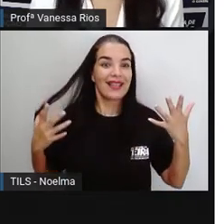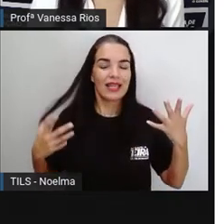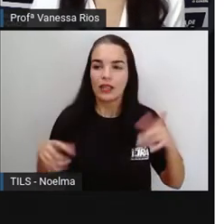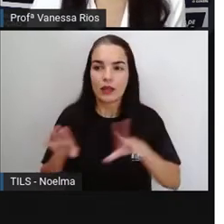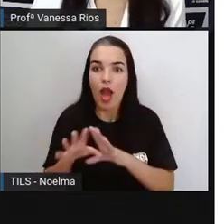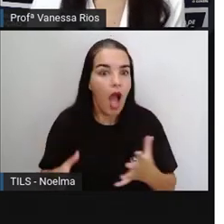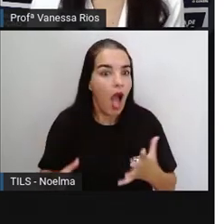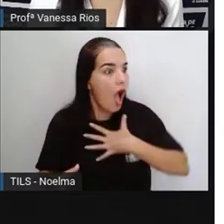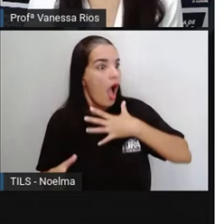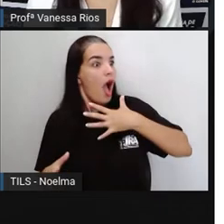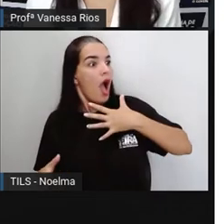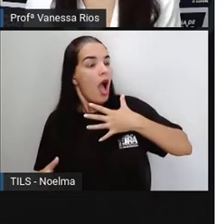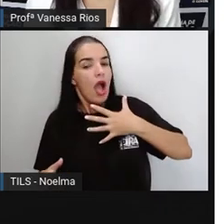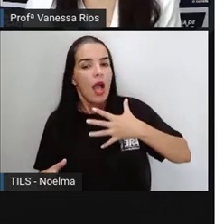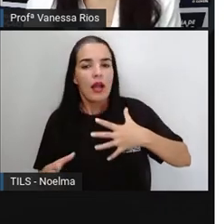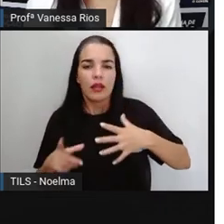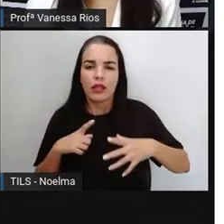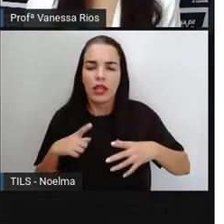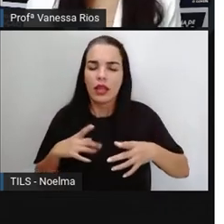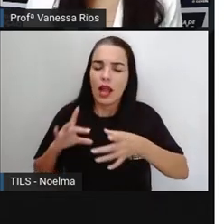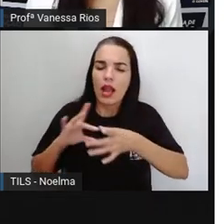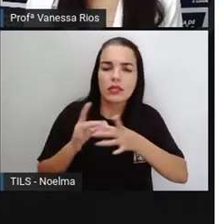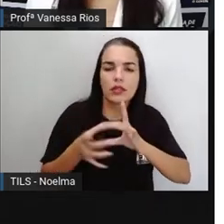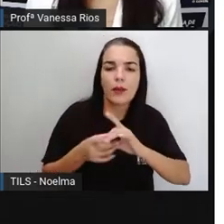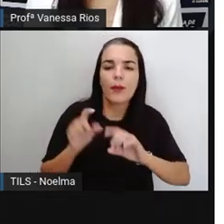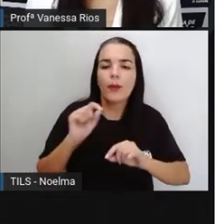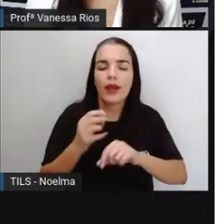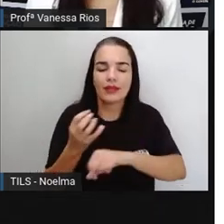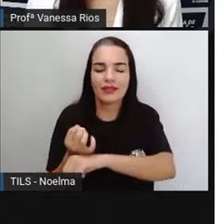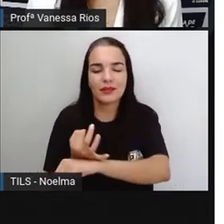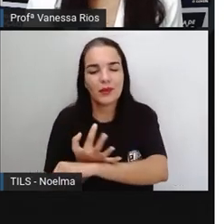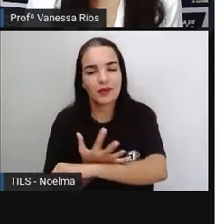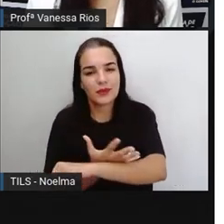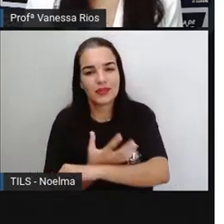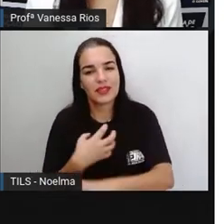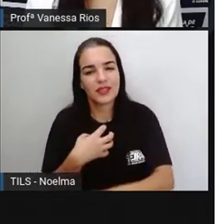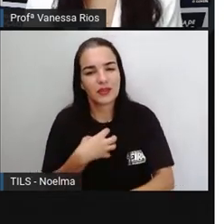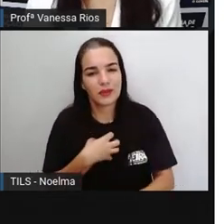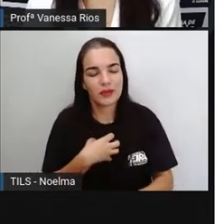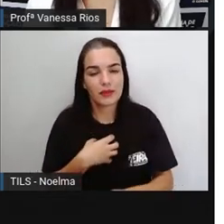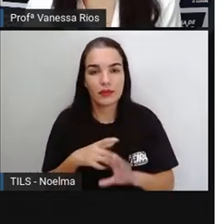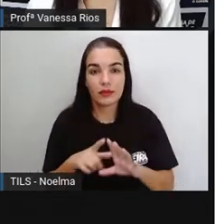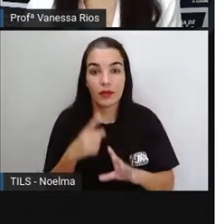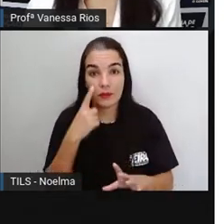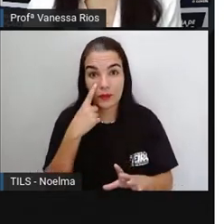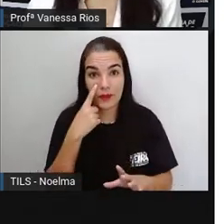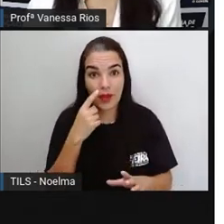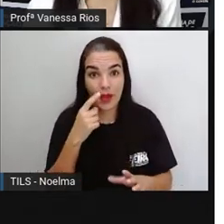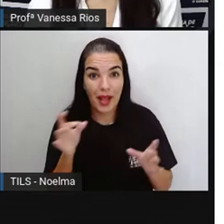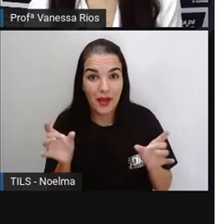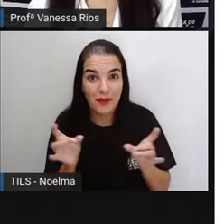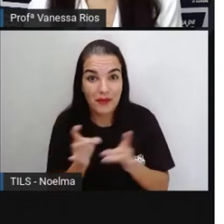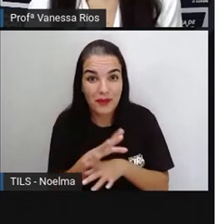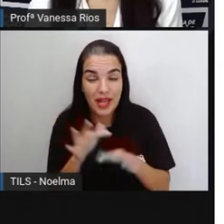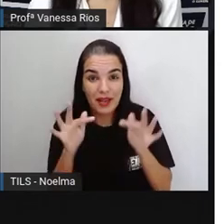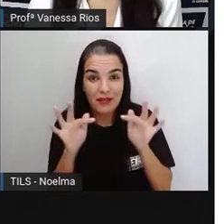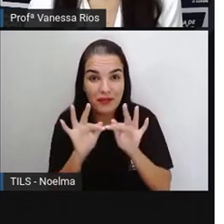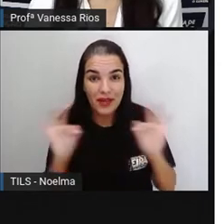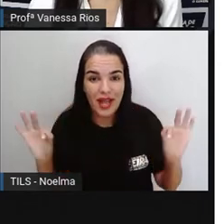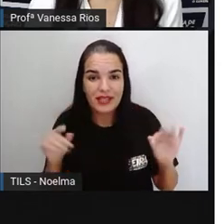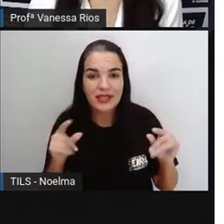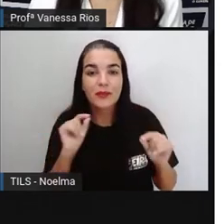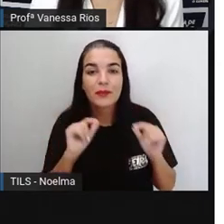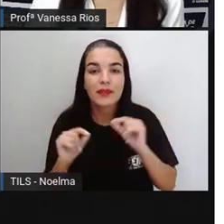expressão dos sentimentos, das emoções. E aí, as frases que finalizam com o ponto de exclamação, a gente chama de